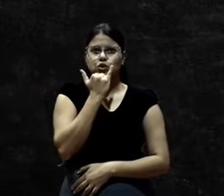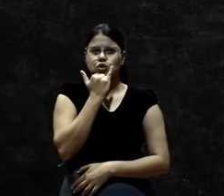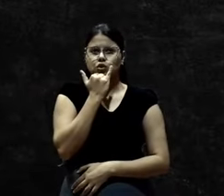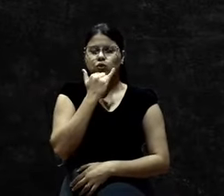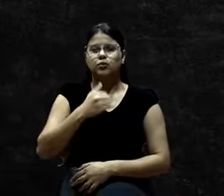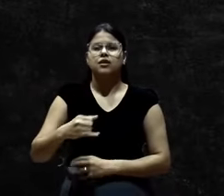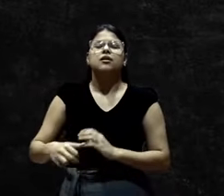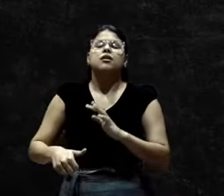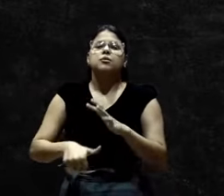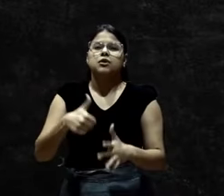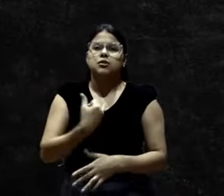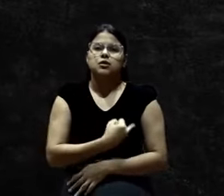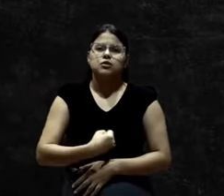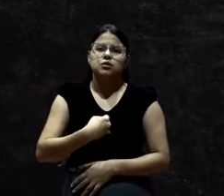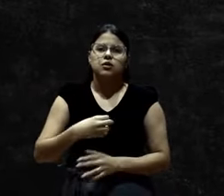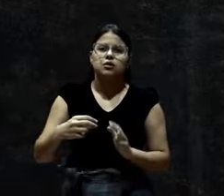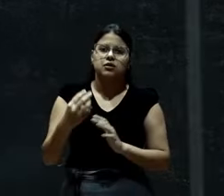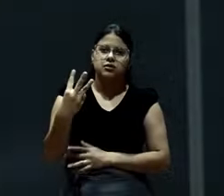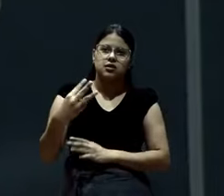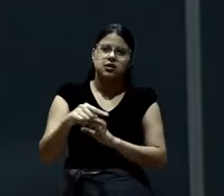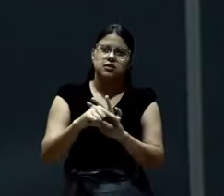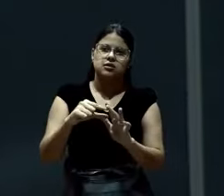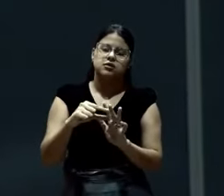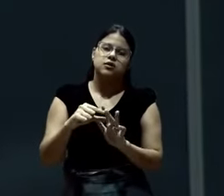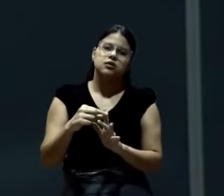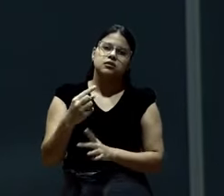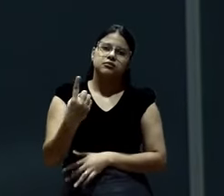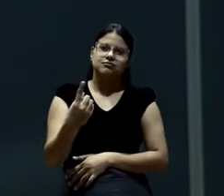Por favor. 1 João 3,17.